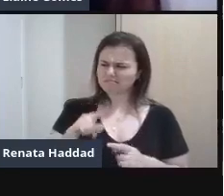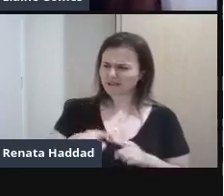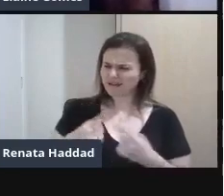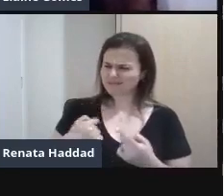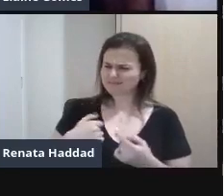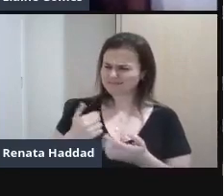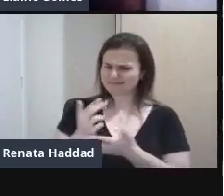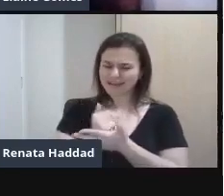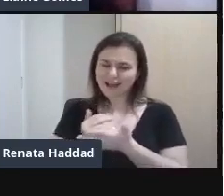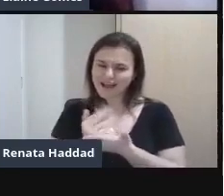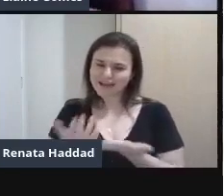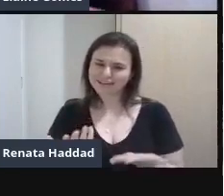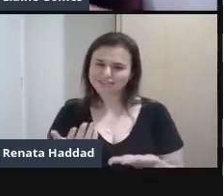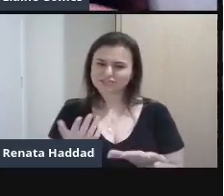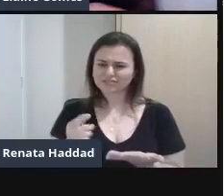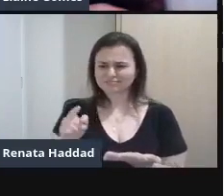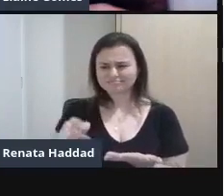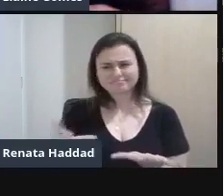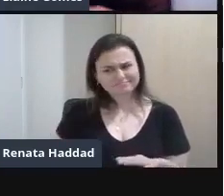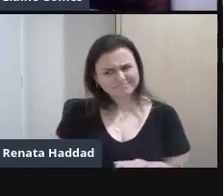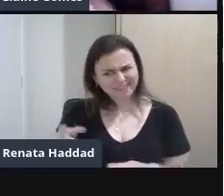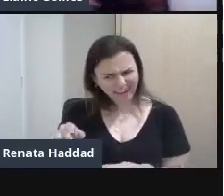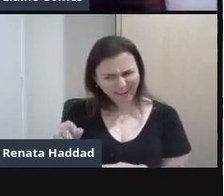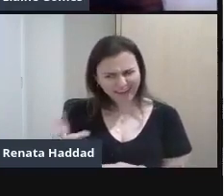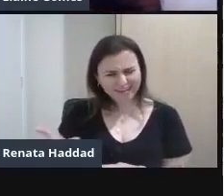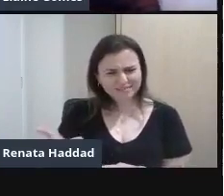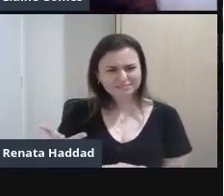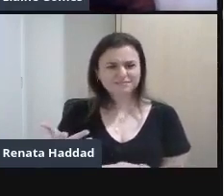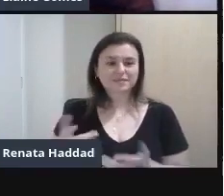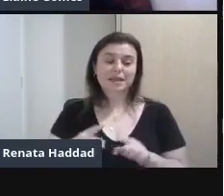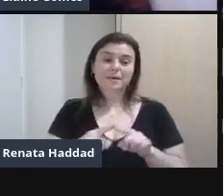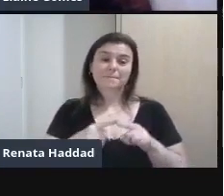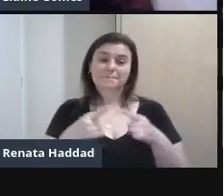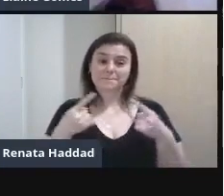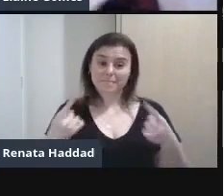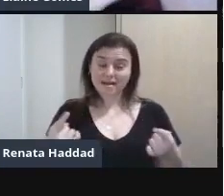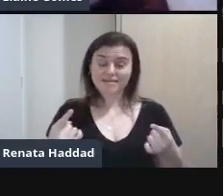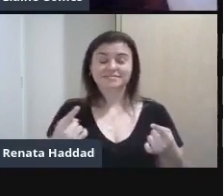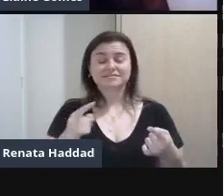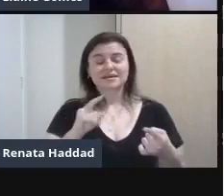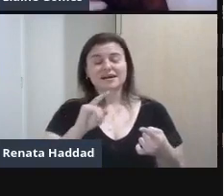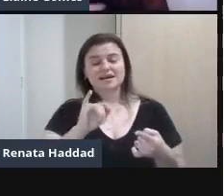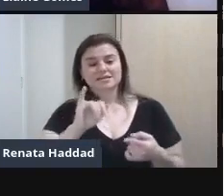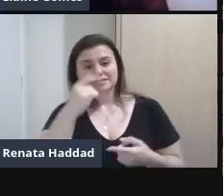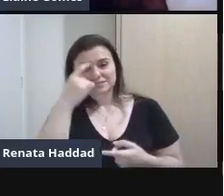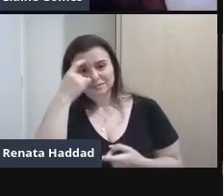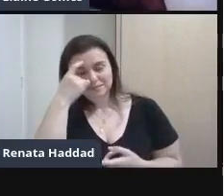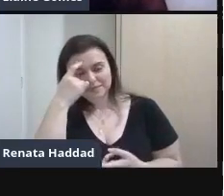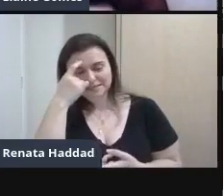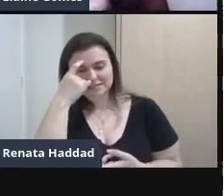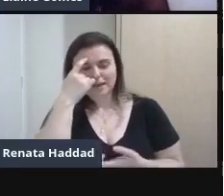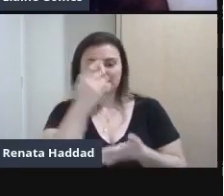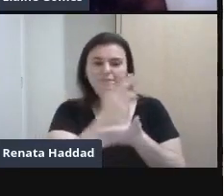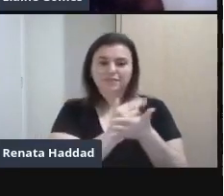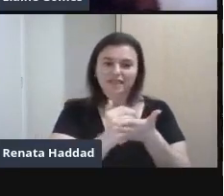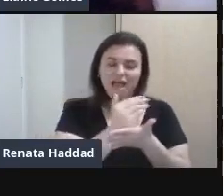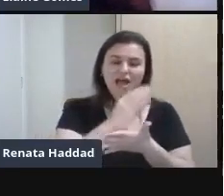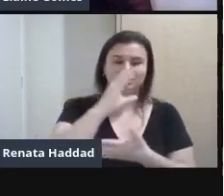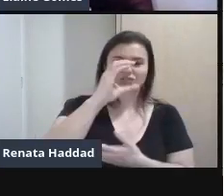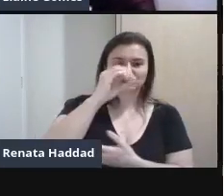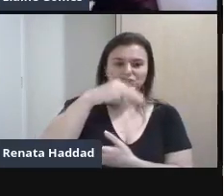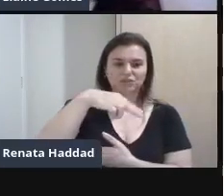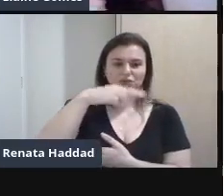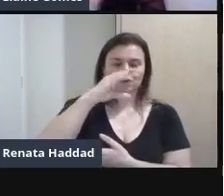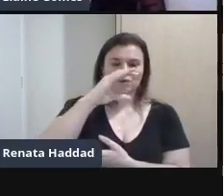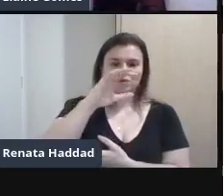pergunta Ah, mas isso é arte Só que na arte conceitual Como já disse o nome Conceito Estamos trabalhando